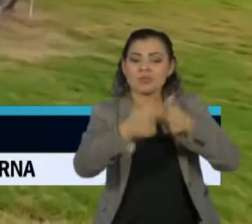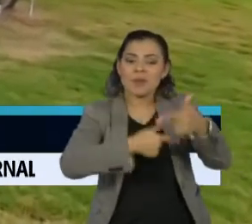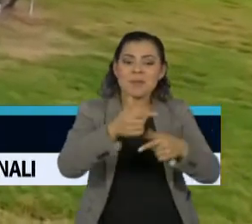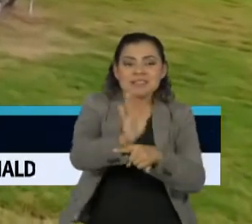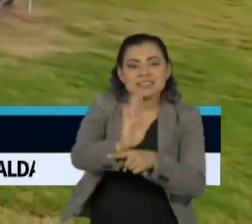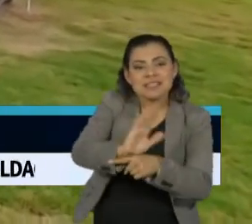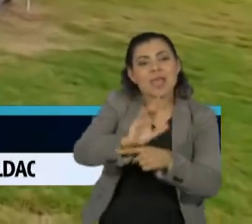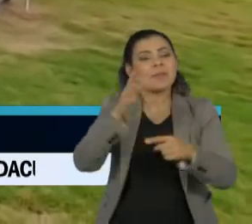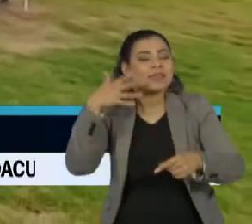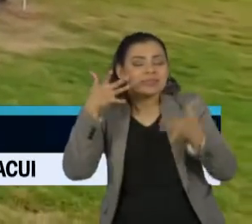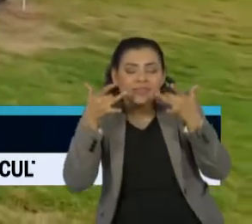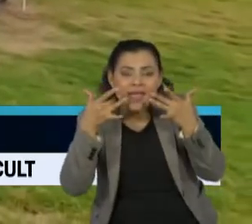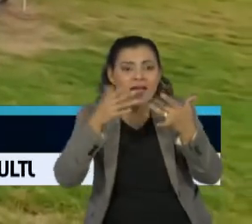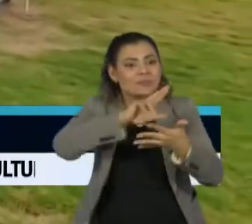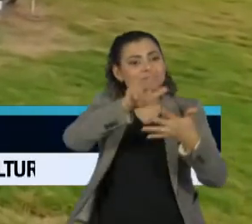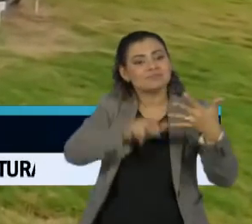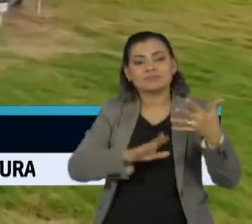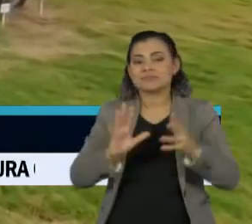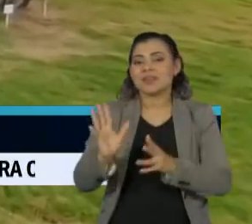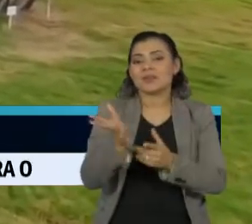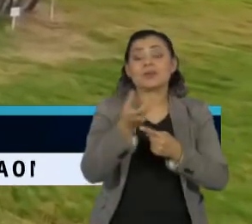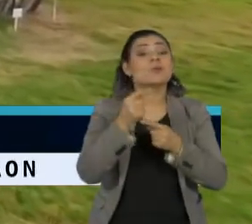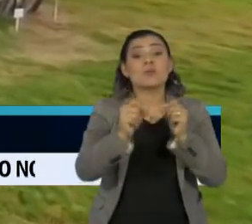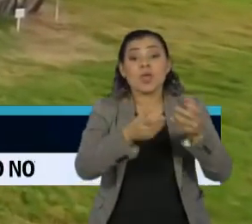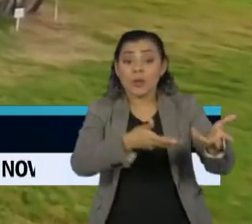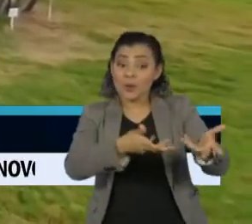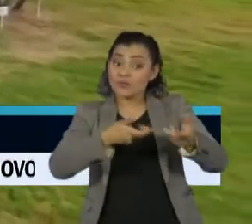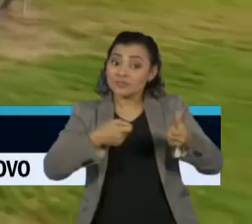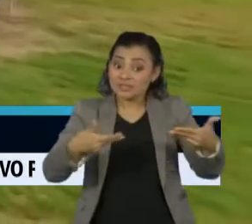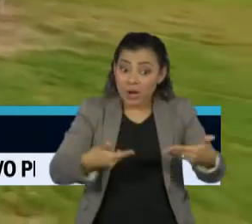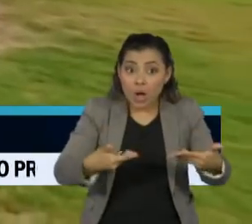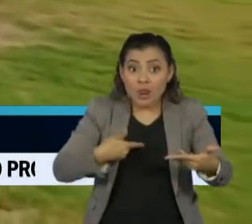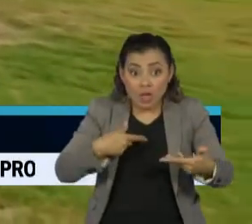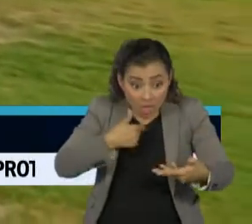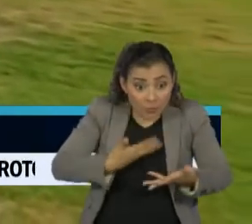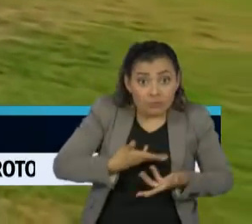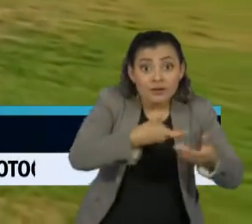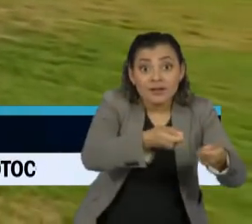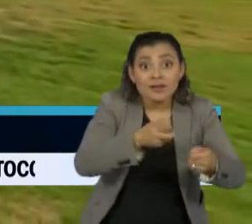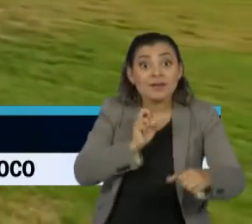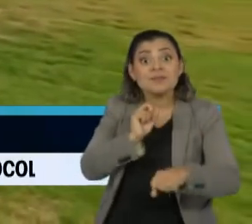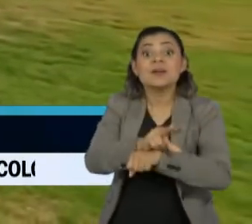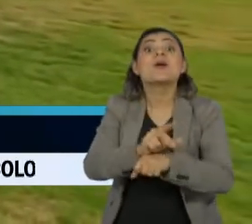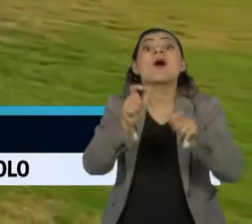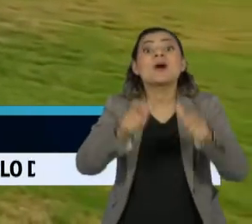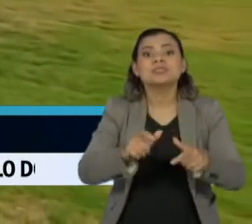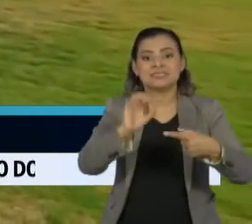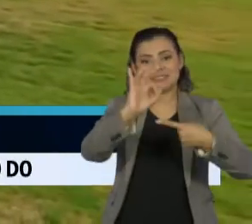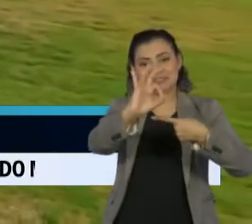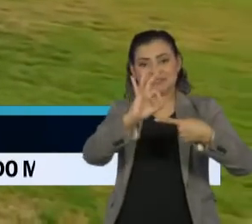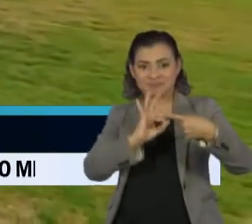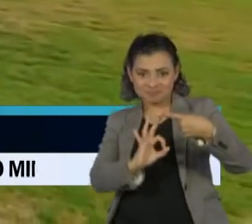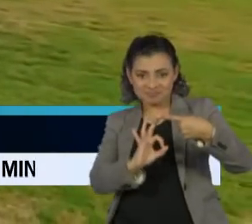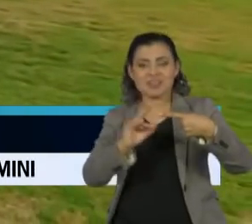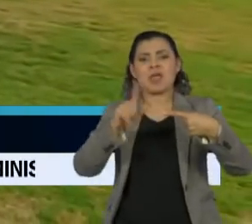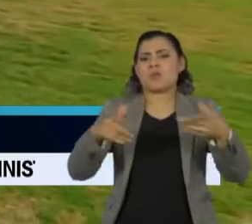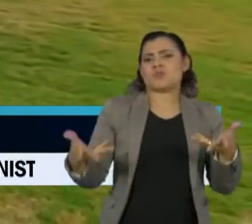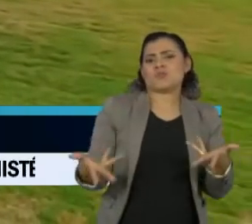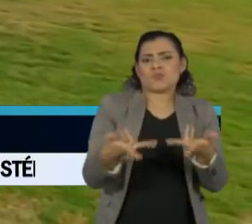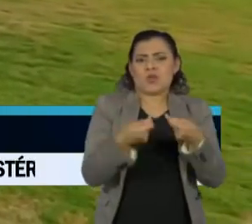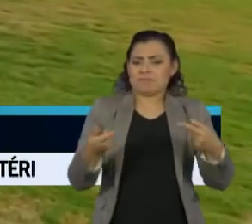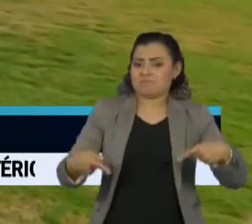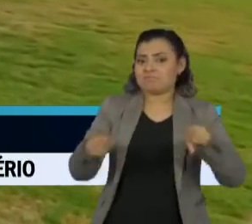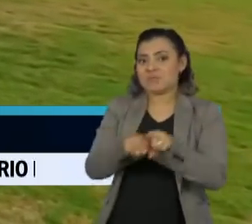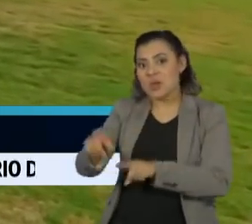cinema, de teatro. Um convite para fazer Cinemateca, que é um braço da